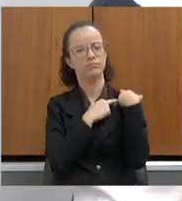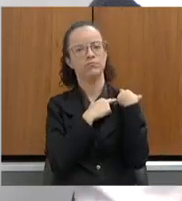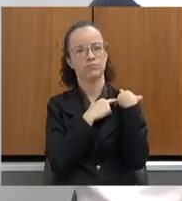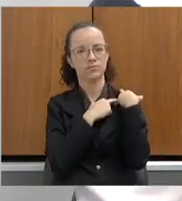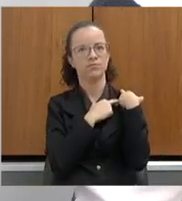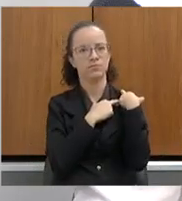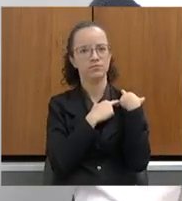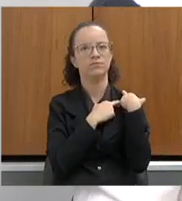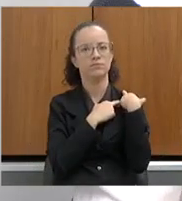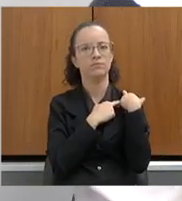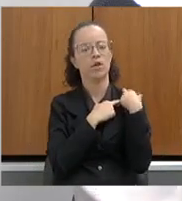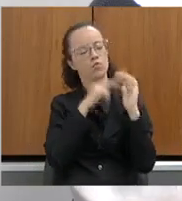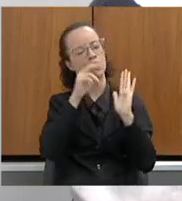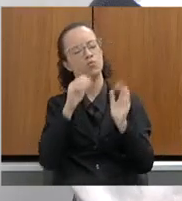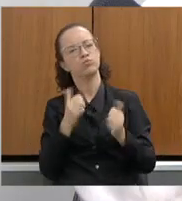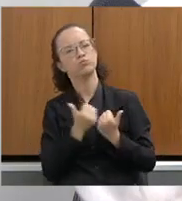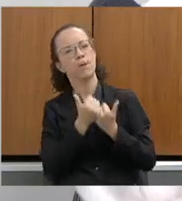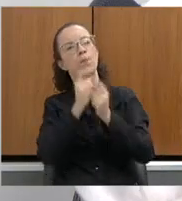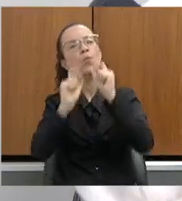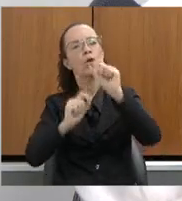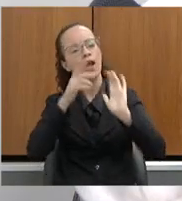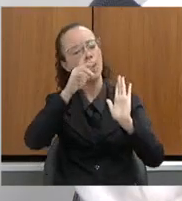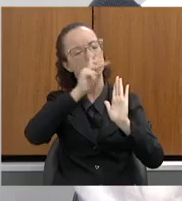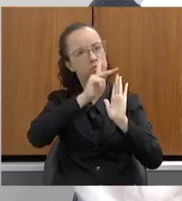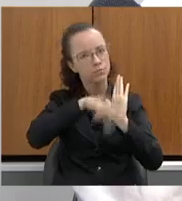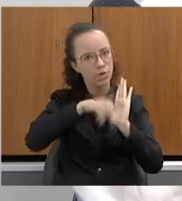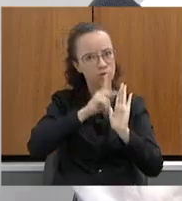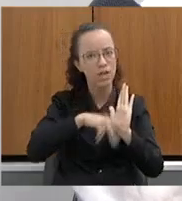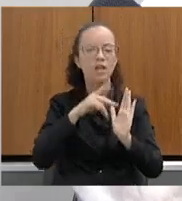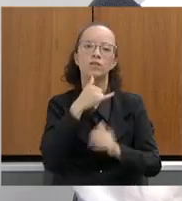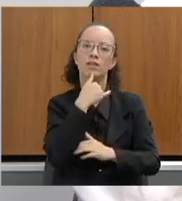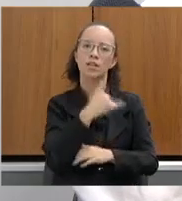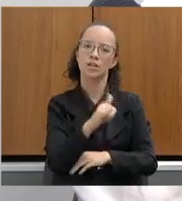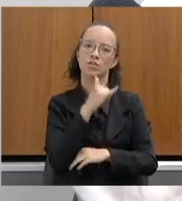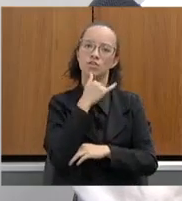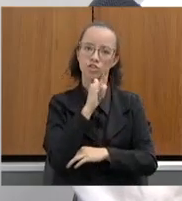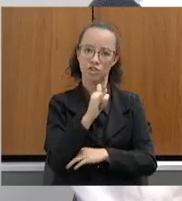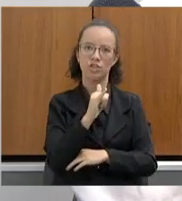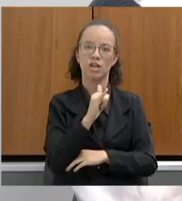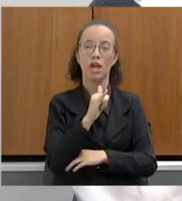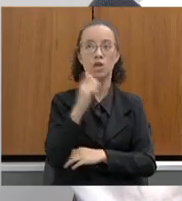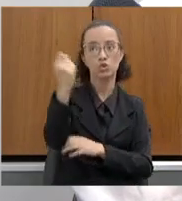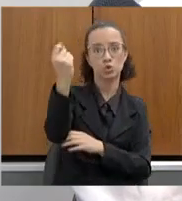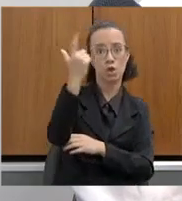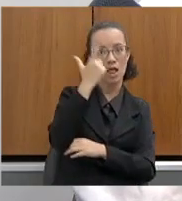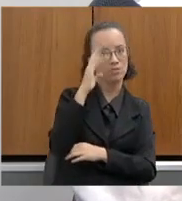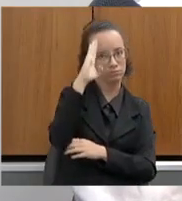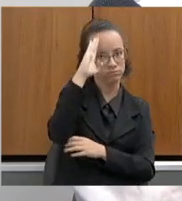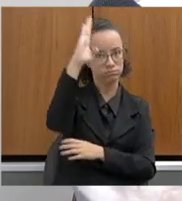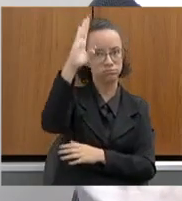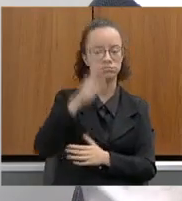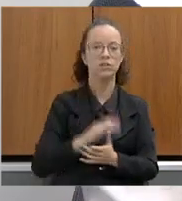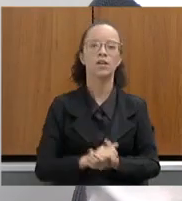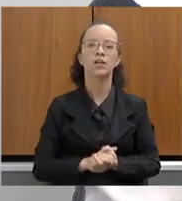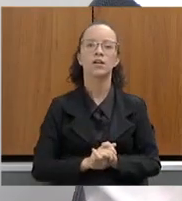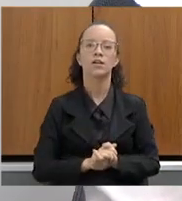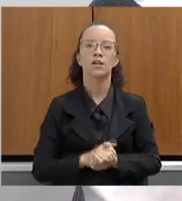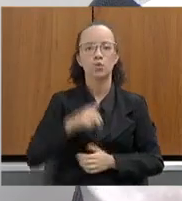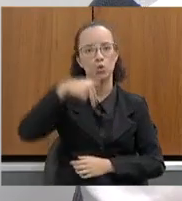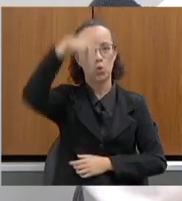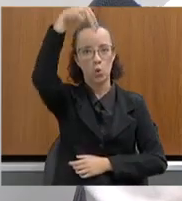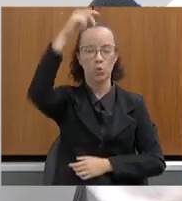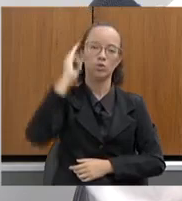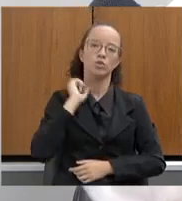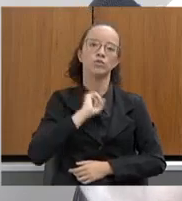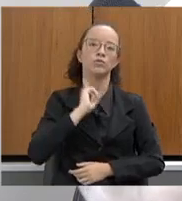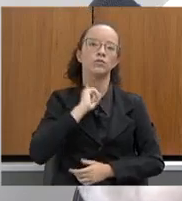aos projetos de energia solar, principalmente do norte de Minas.